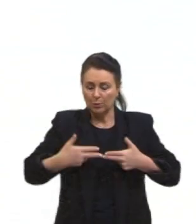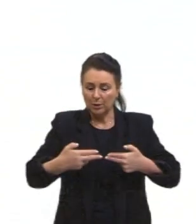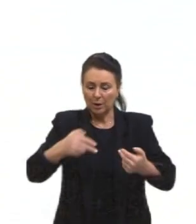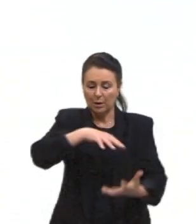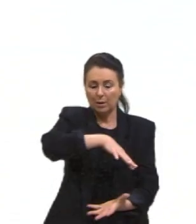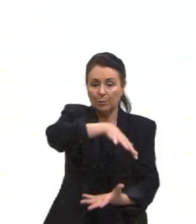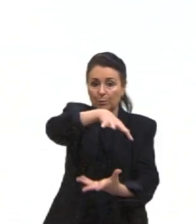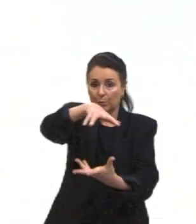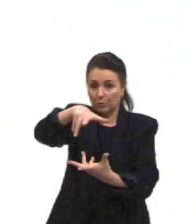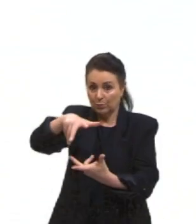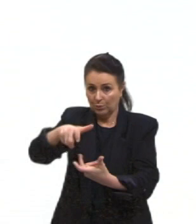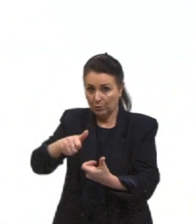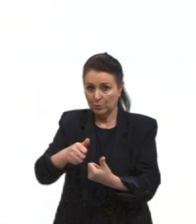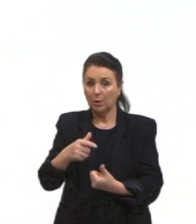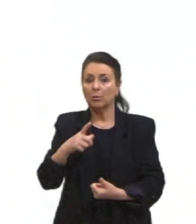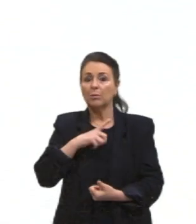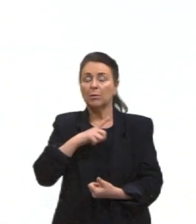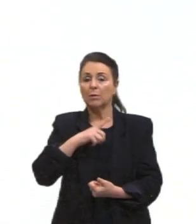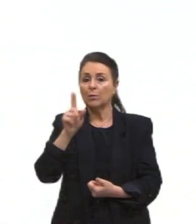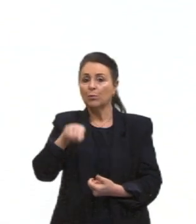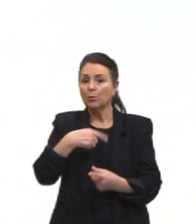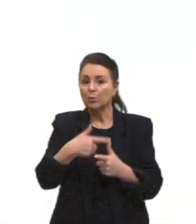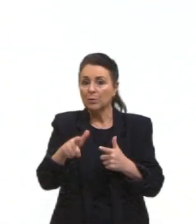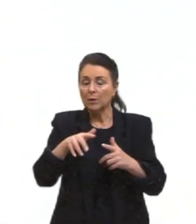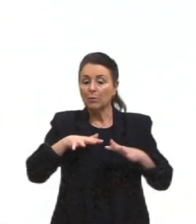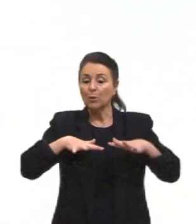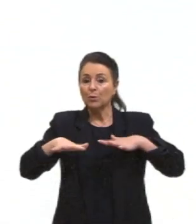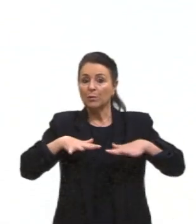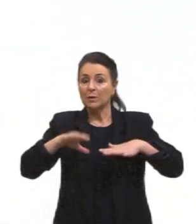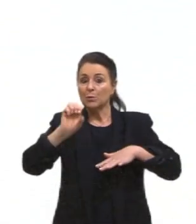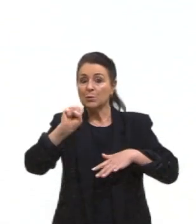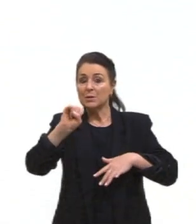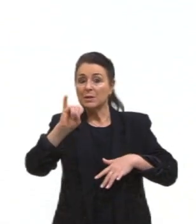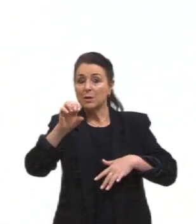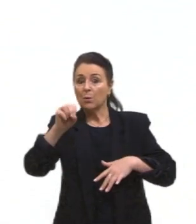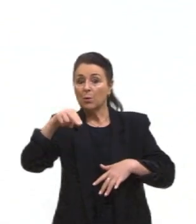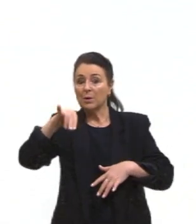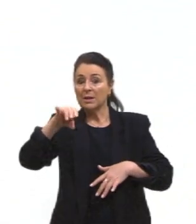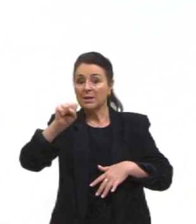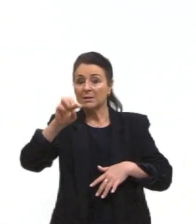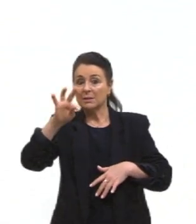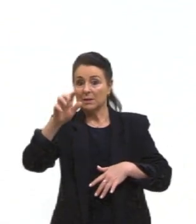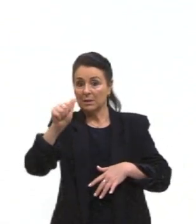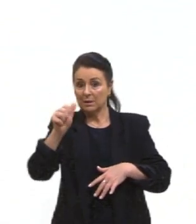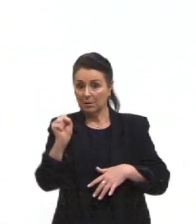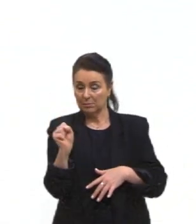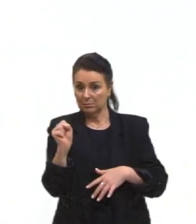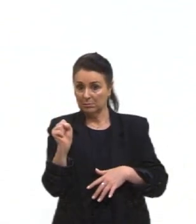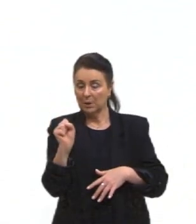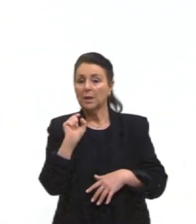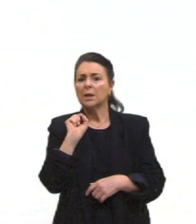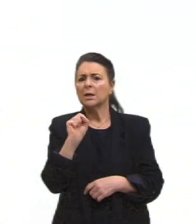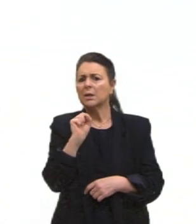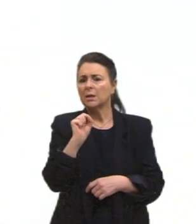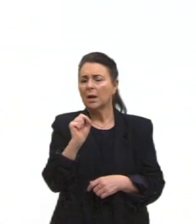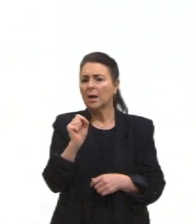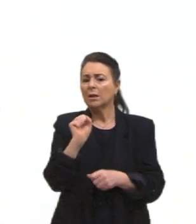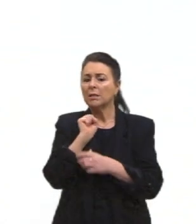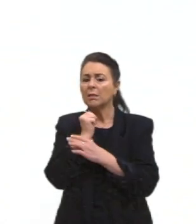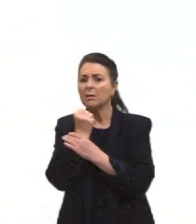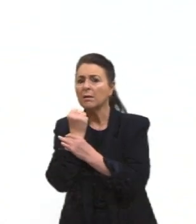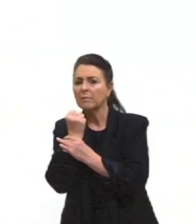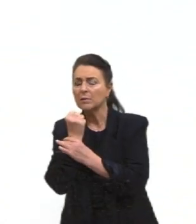questão relacionada, certo, do movimento sionista, que era, que foi defendido, né,